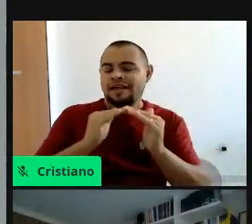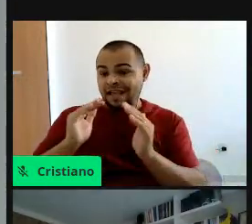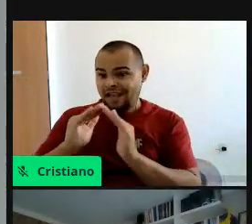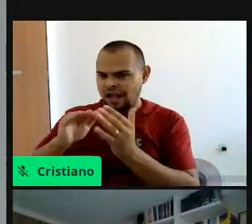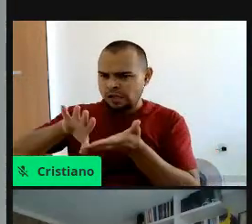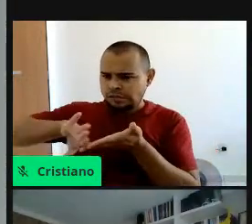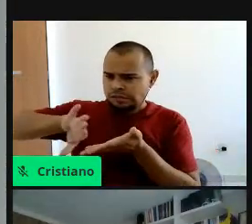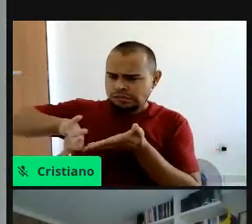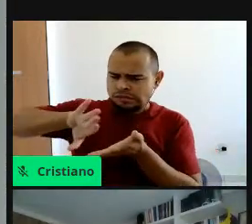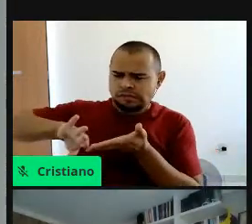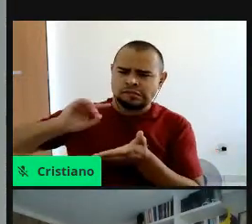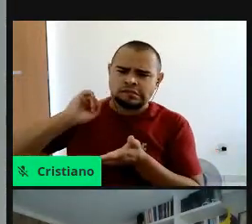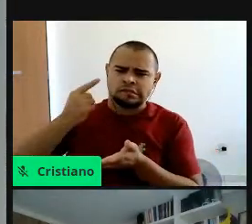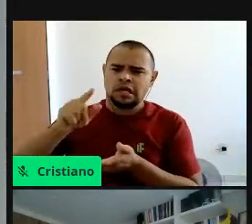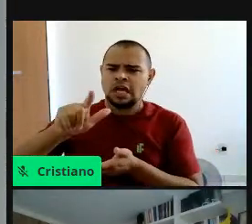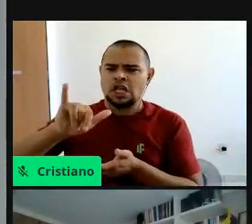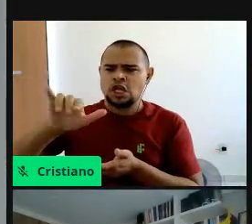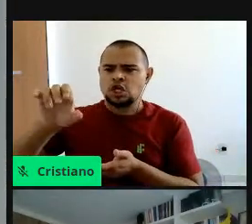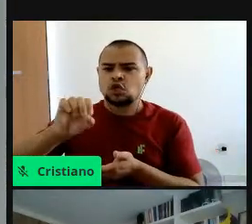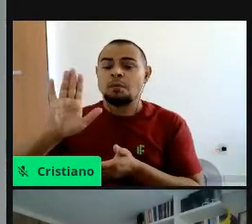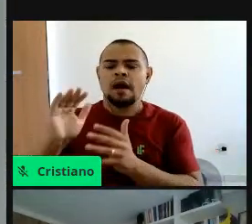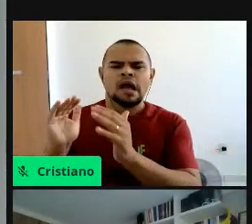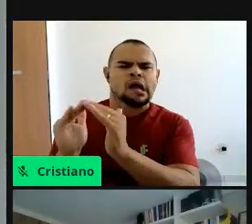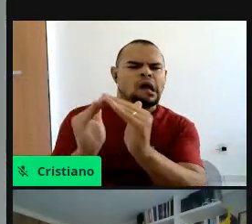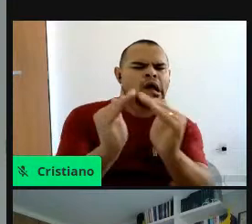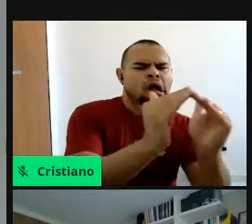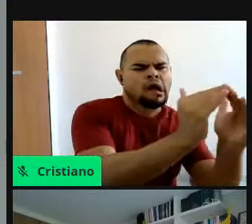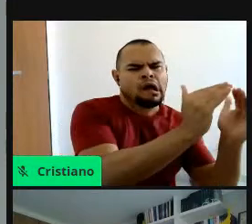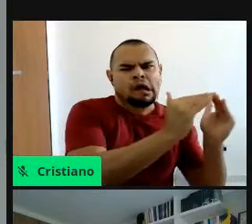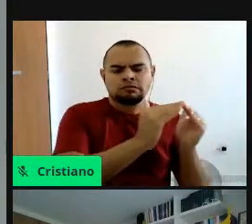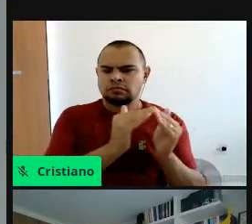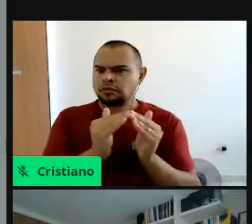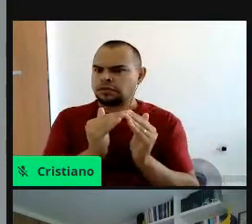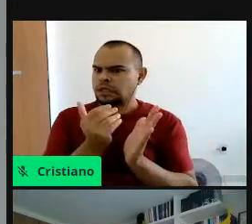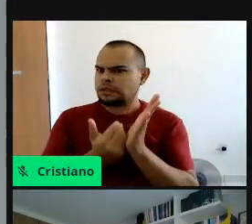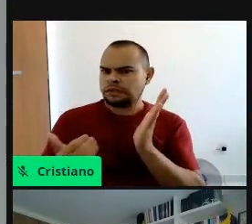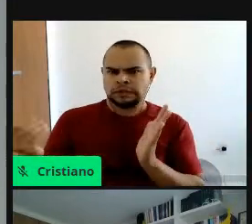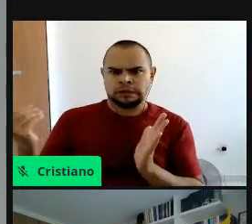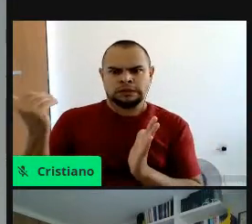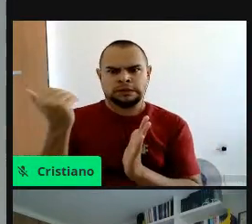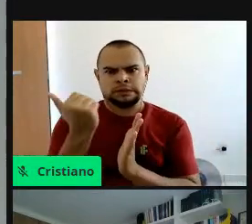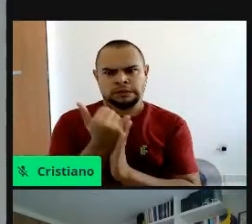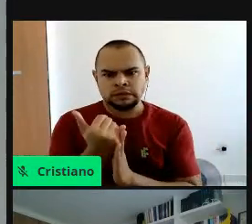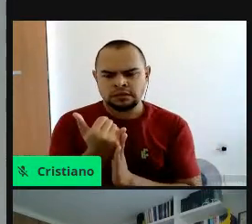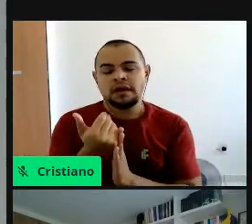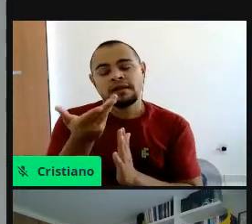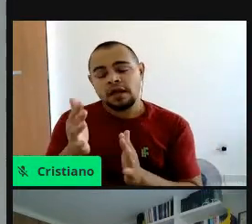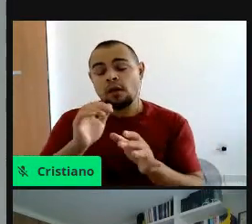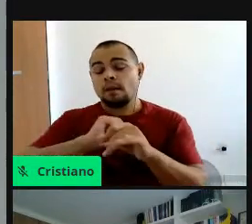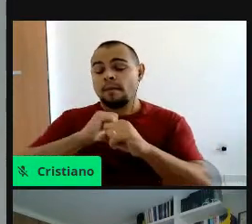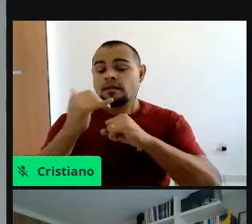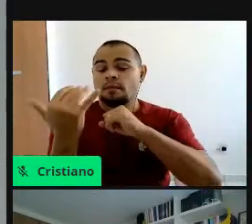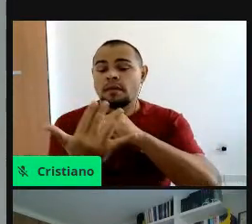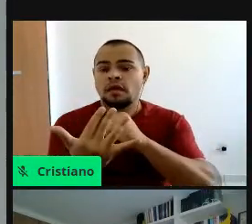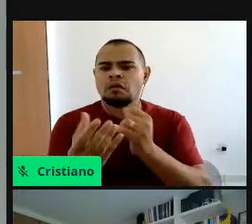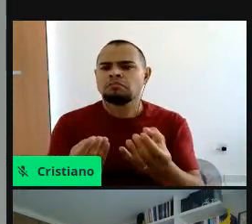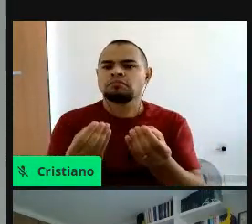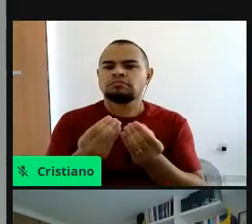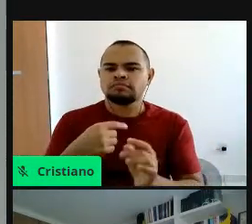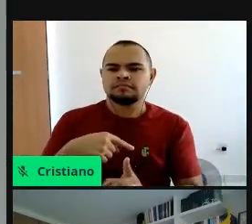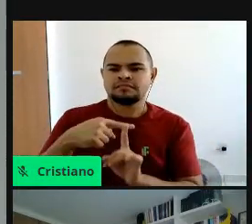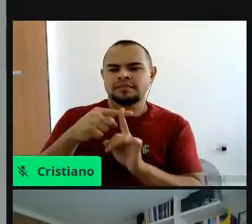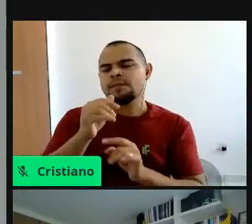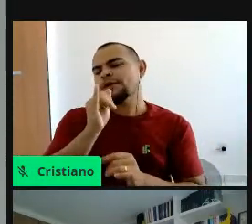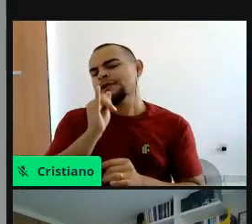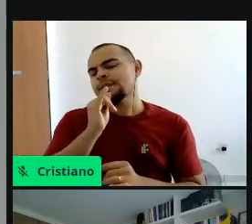habitantes no nosso planeta, né, então, realmente, os impactos positivos vieram, né, lá na UFPB, por